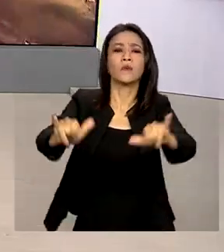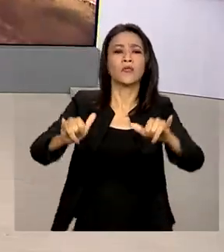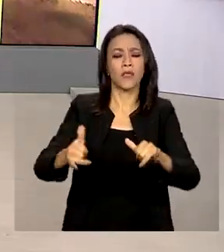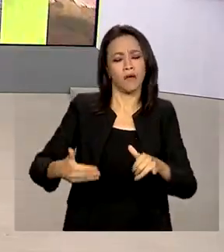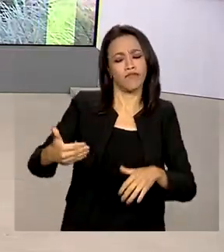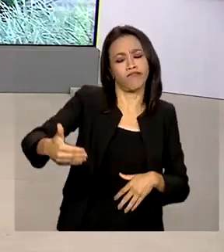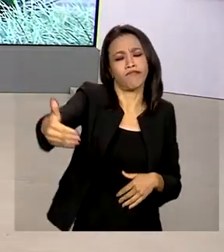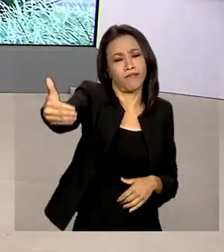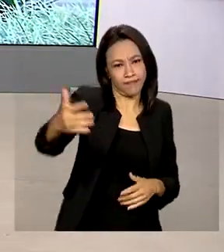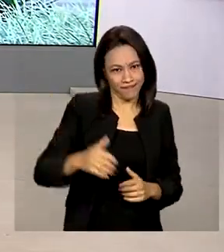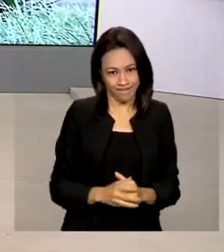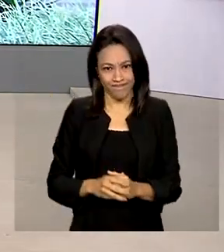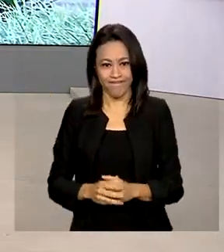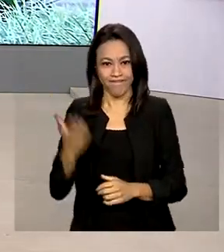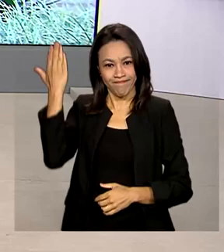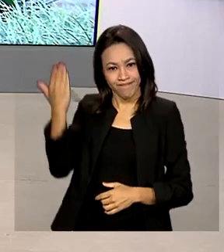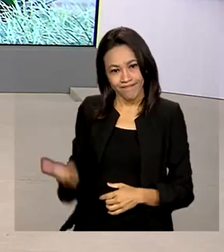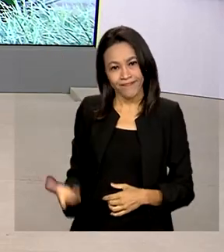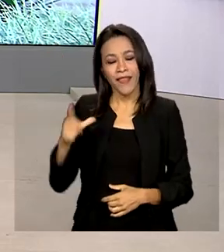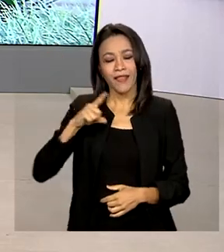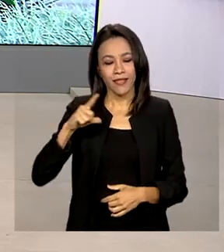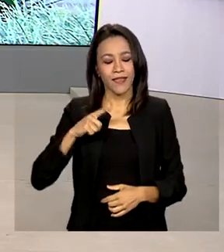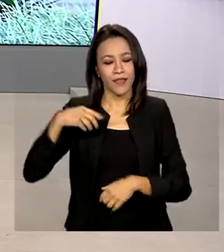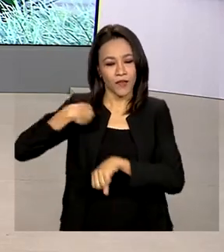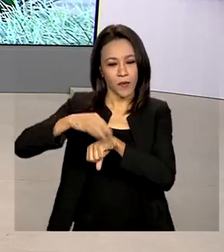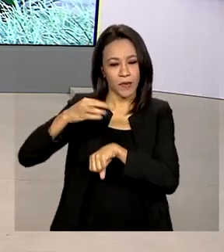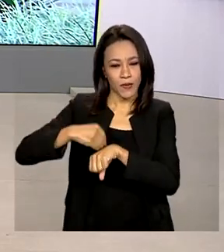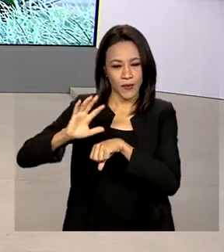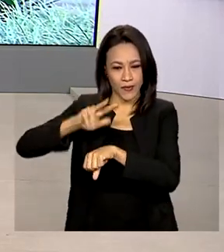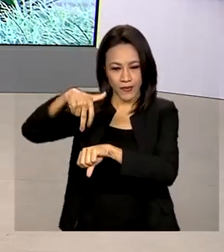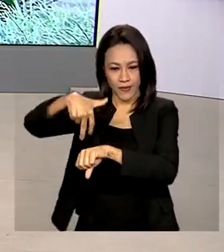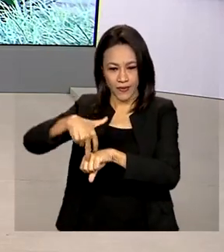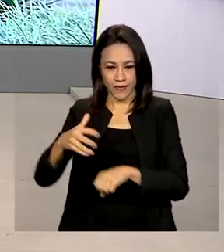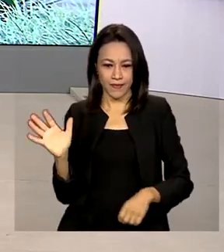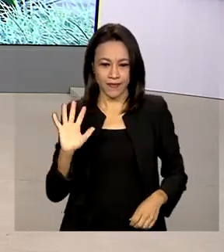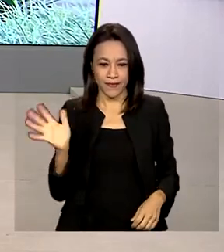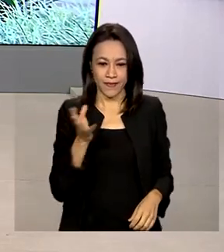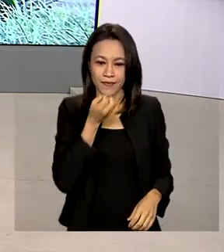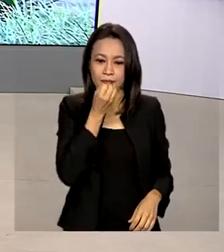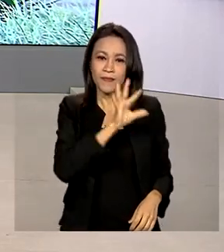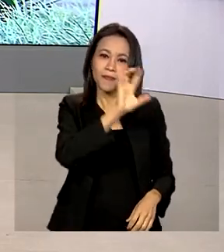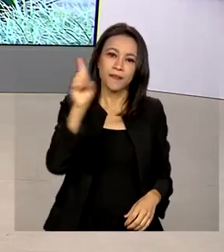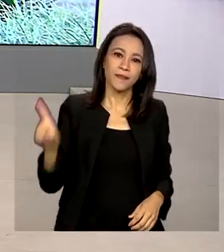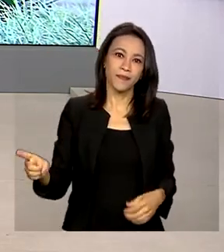A repórter Márcia Fernandes tem ao vivo pra gente as informações. Oi, Márcia, bom dia.